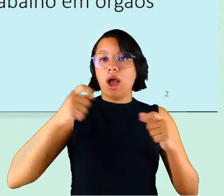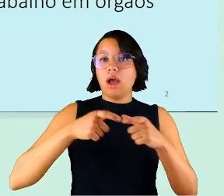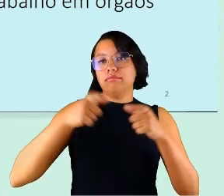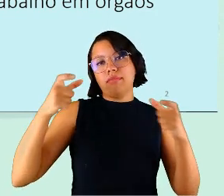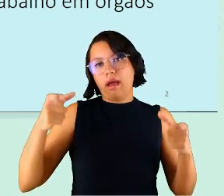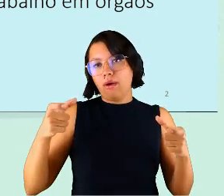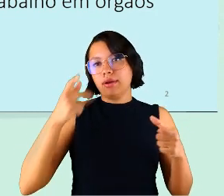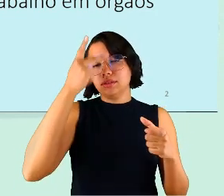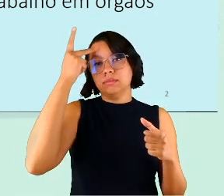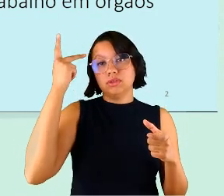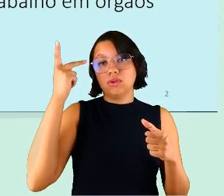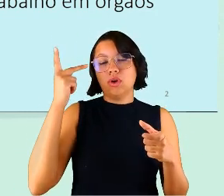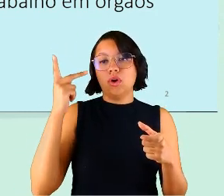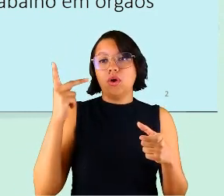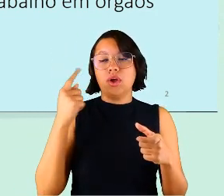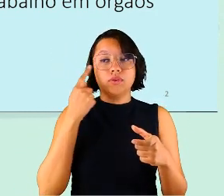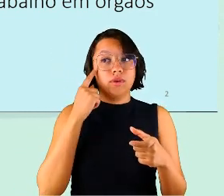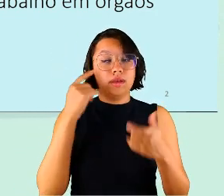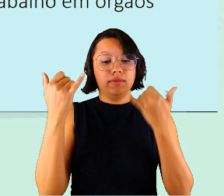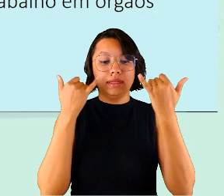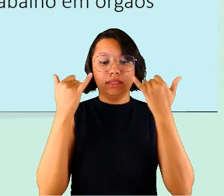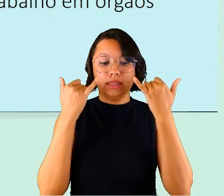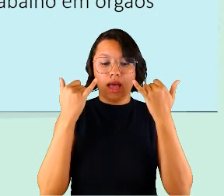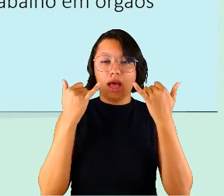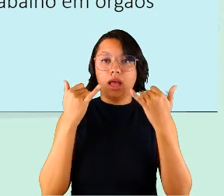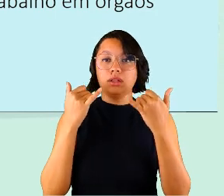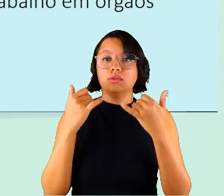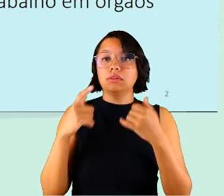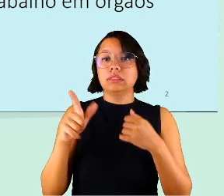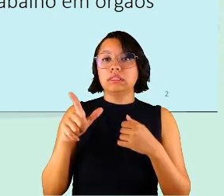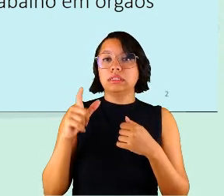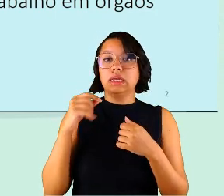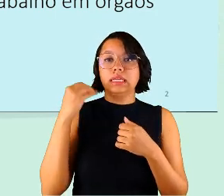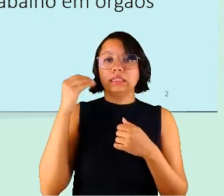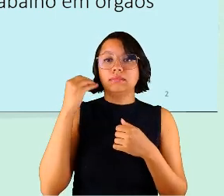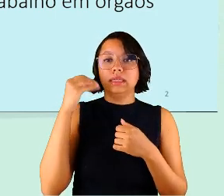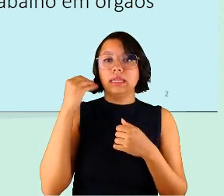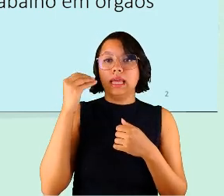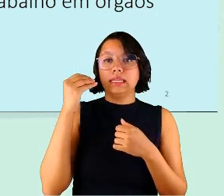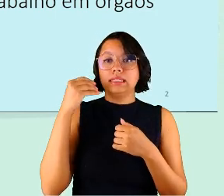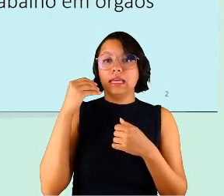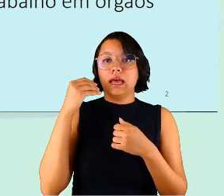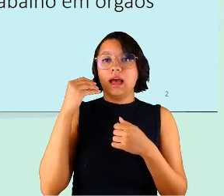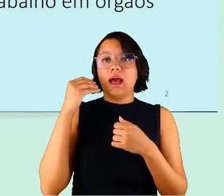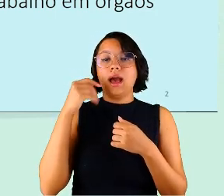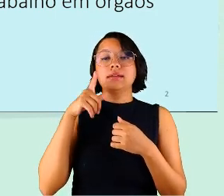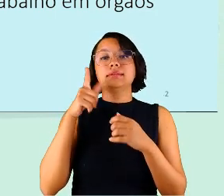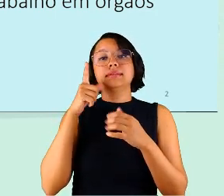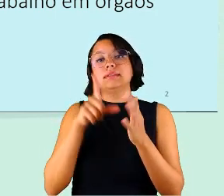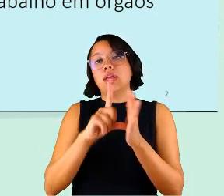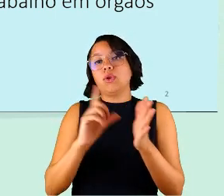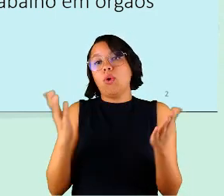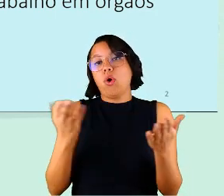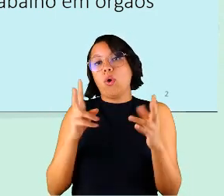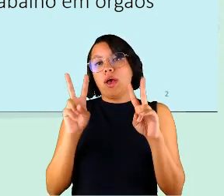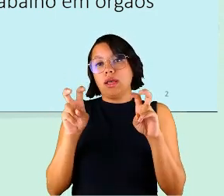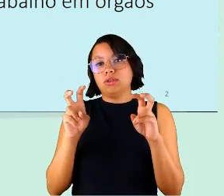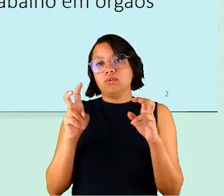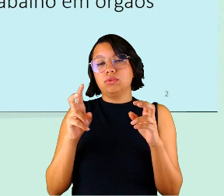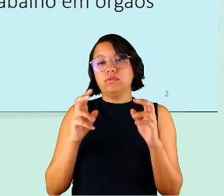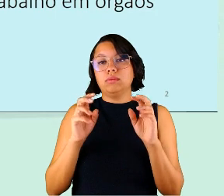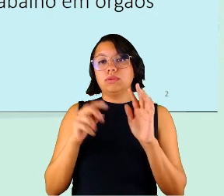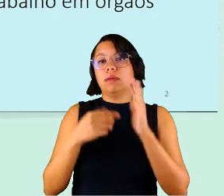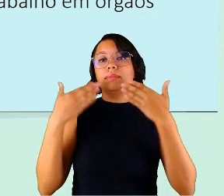das pessoas. Nós vamos ver esses dados aqui sem uma experiência anterior com esse assunto. E aí nós vamos apresentar alguns